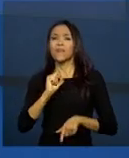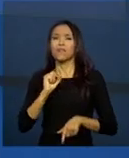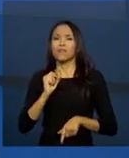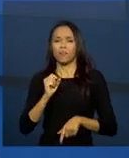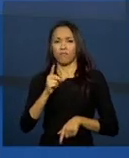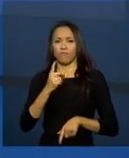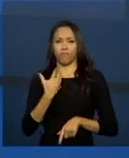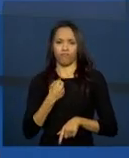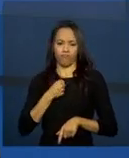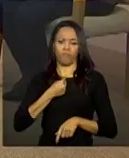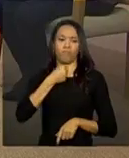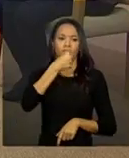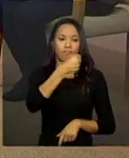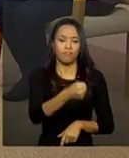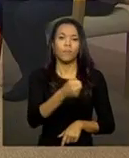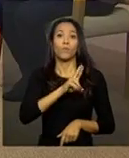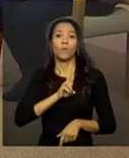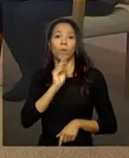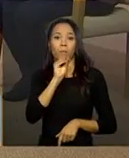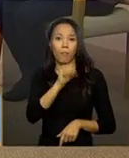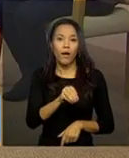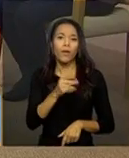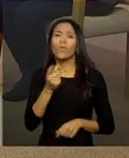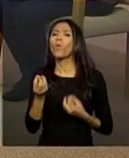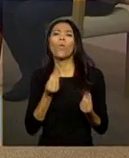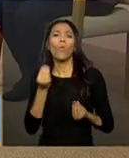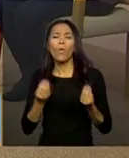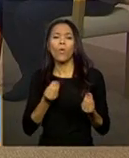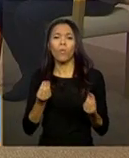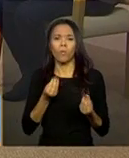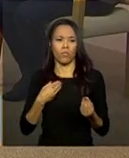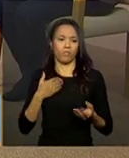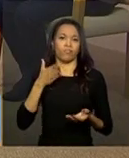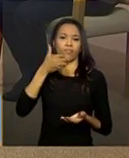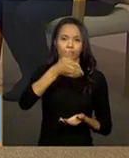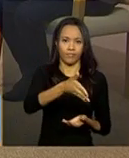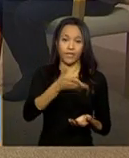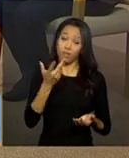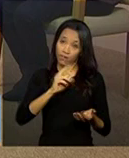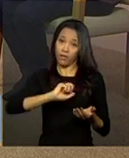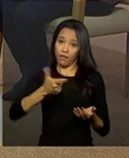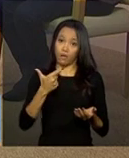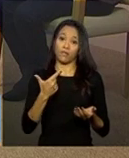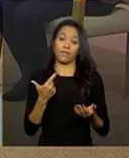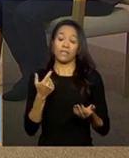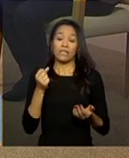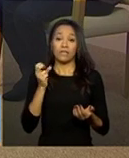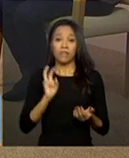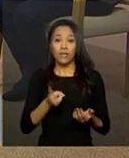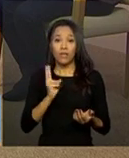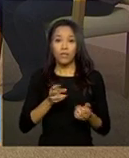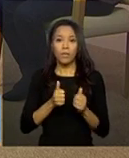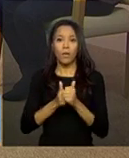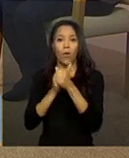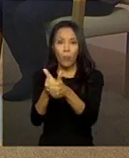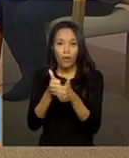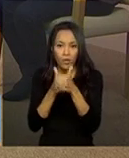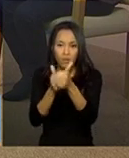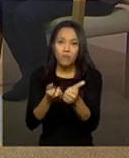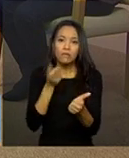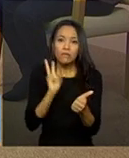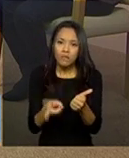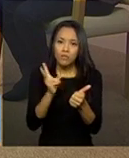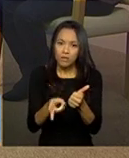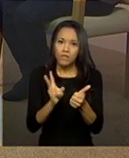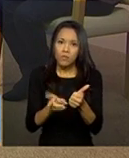encaminhamento. São, basicamente, estas informações. E, é claro, nas situações de acompanhamento sistemático, a data